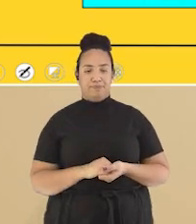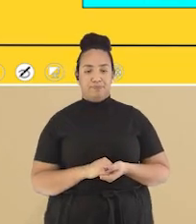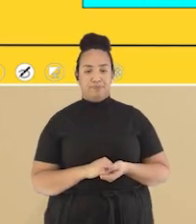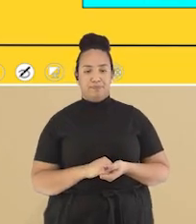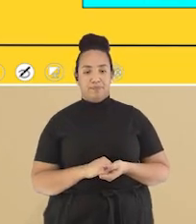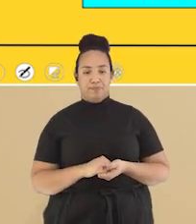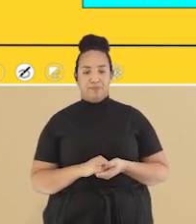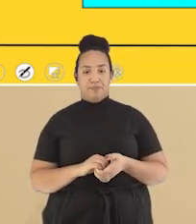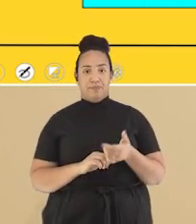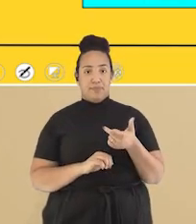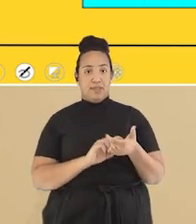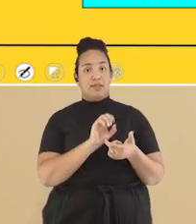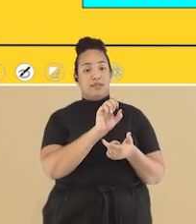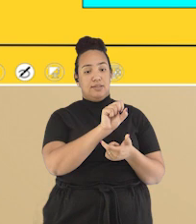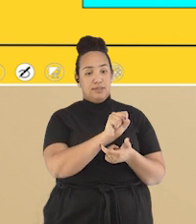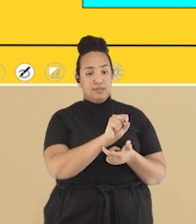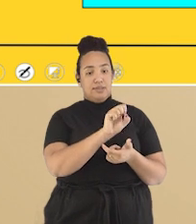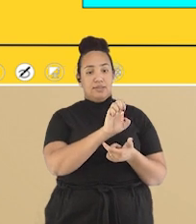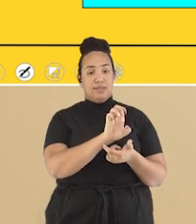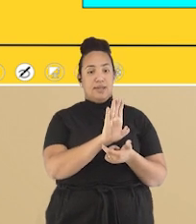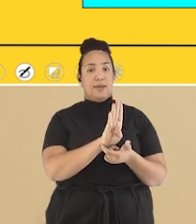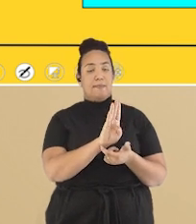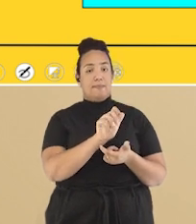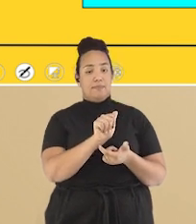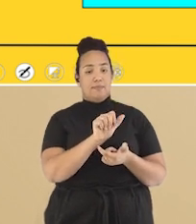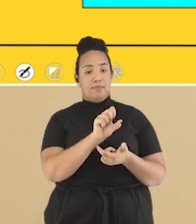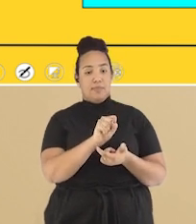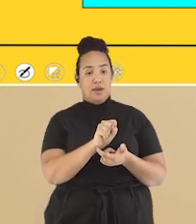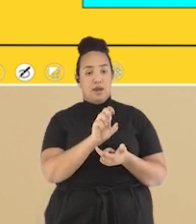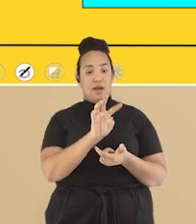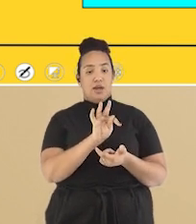Sebastião Na última sílaba